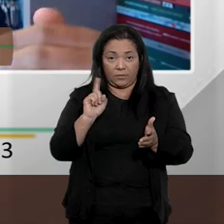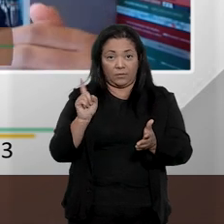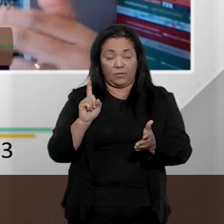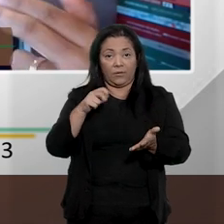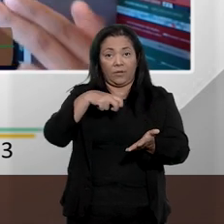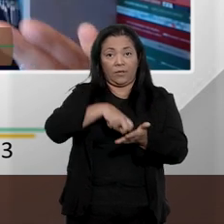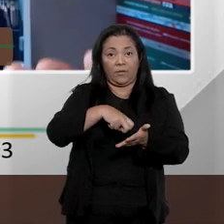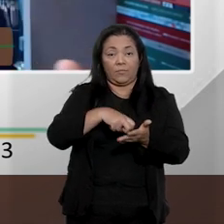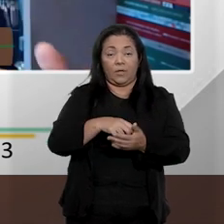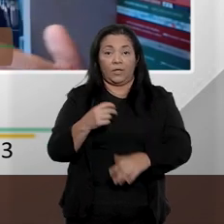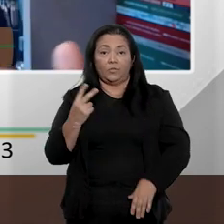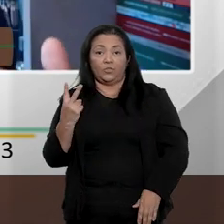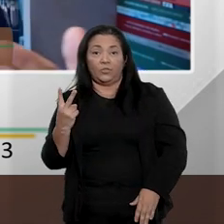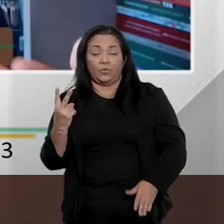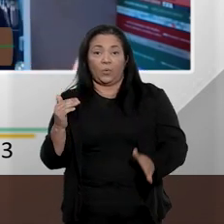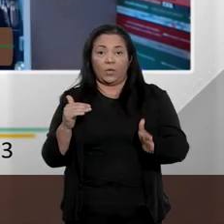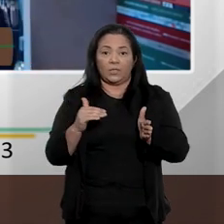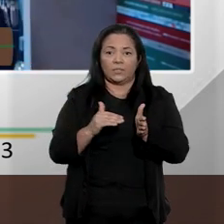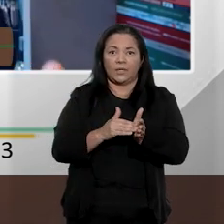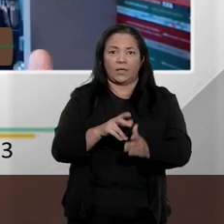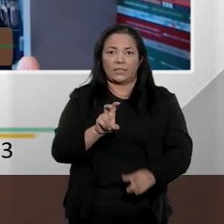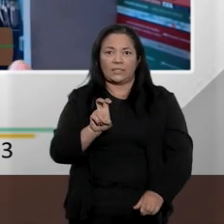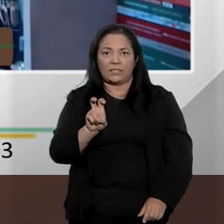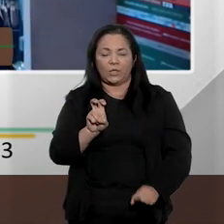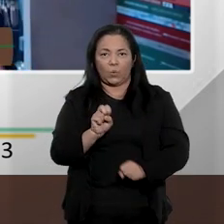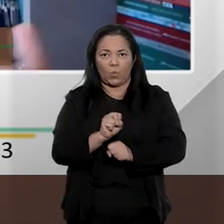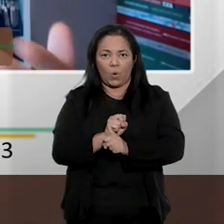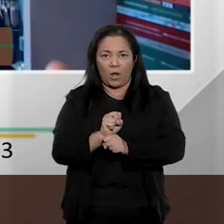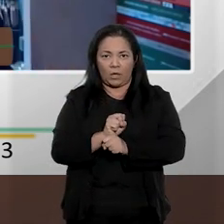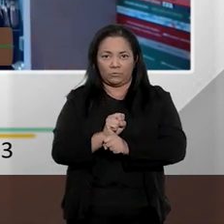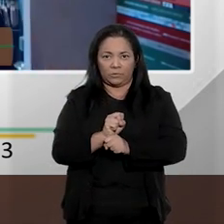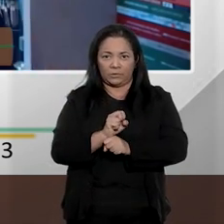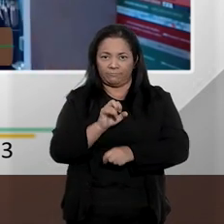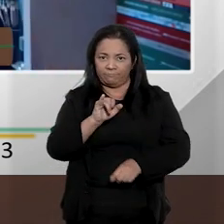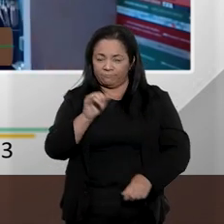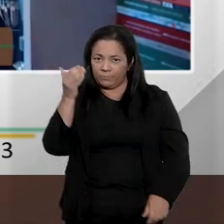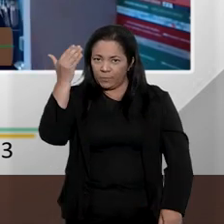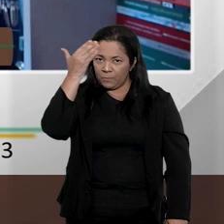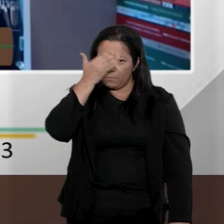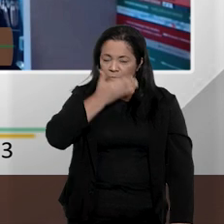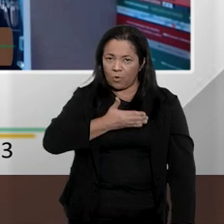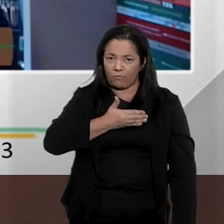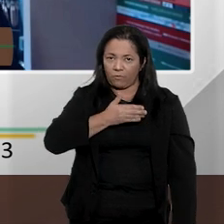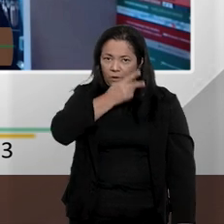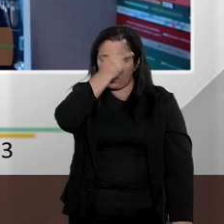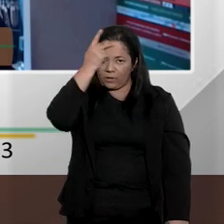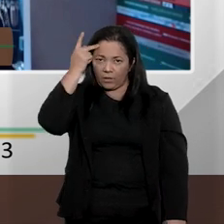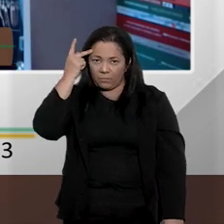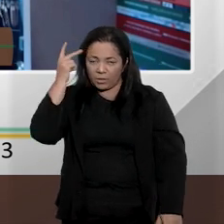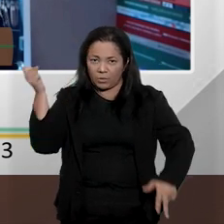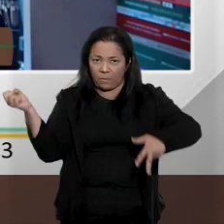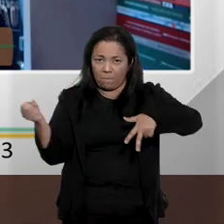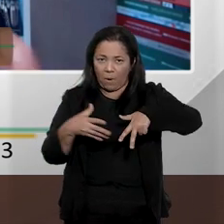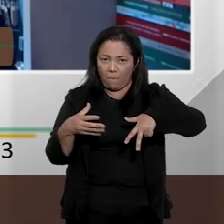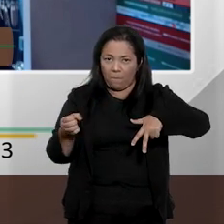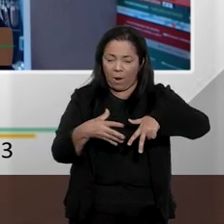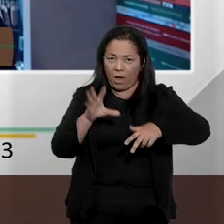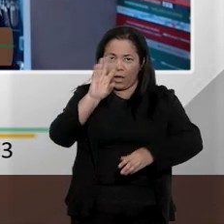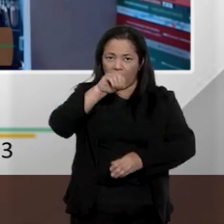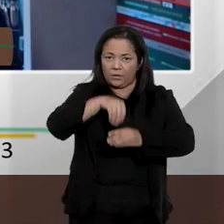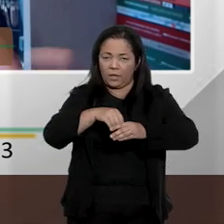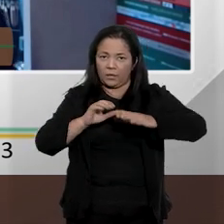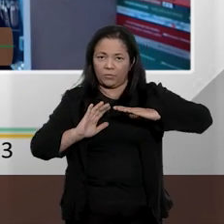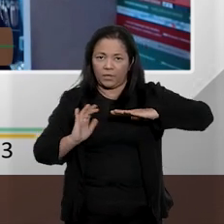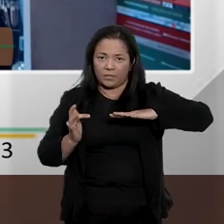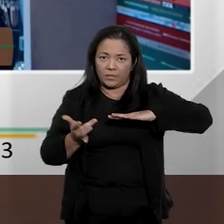de 2 a 5 para aqueles casos em que o crime é praticado por meio de comunicação social, pelas redes